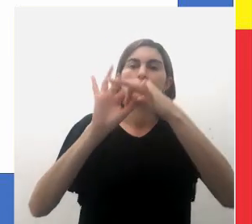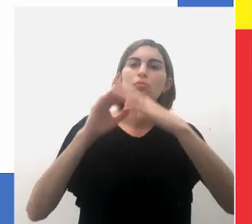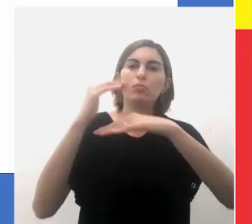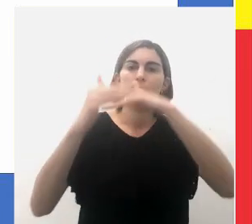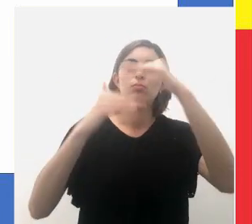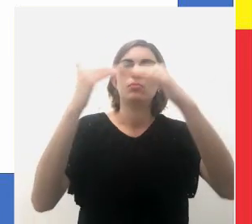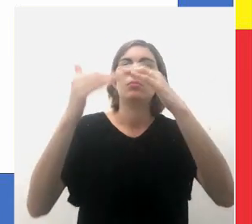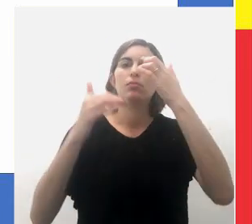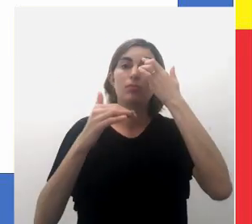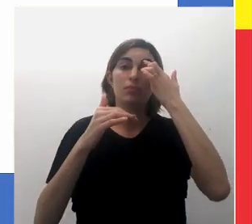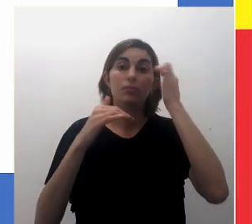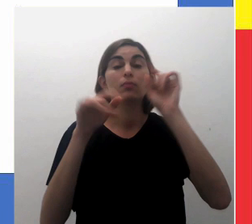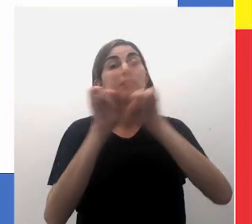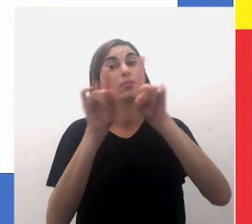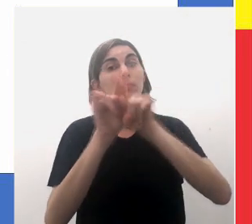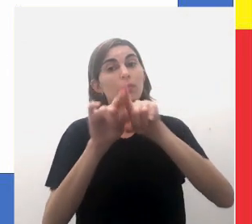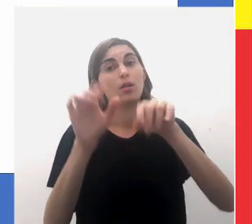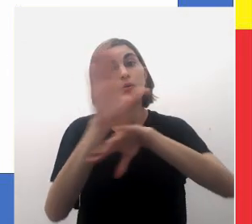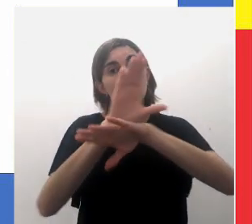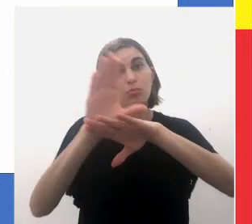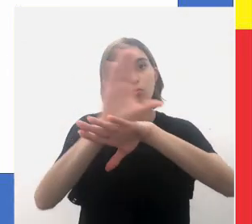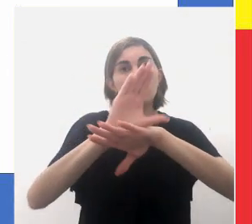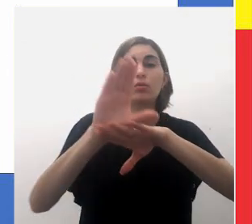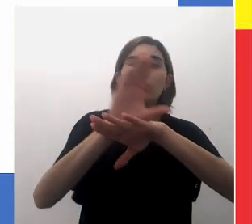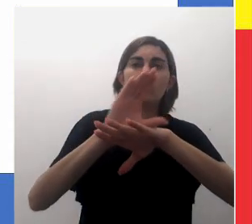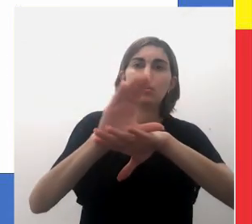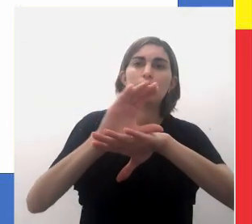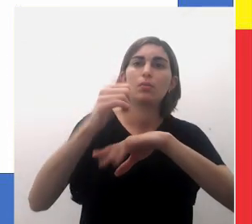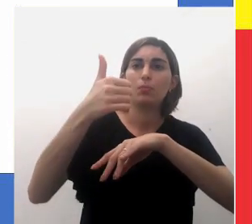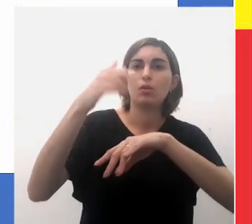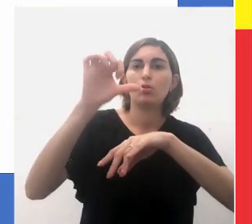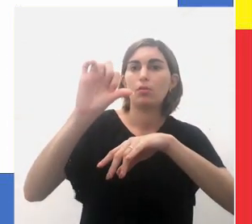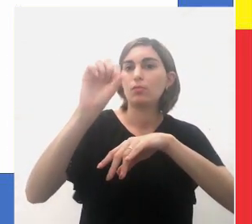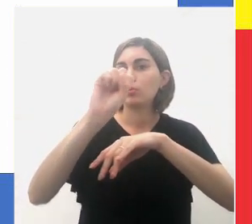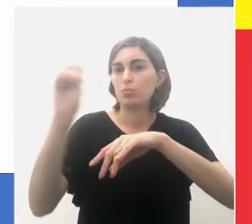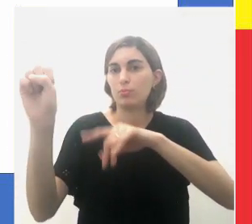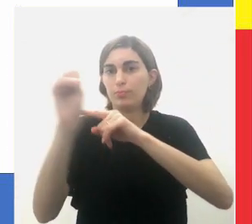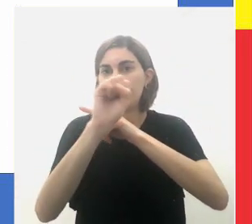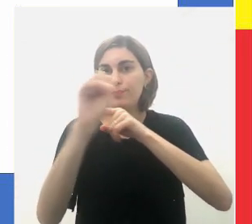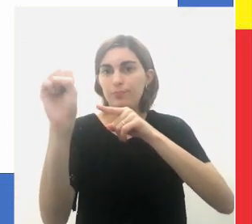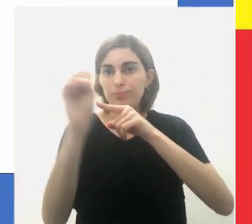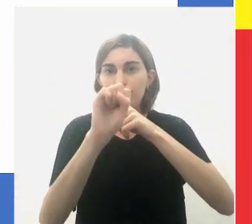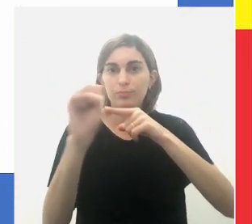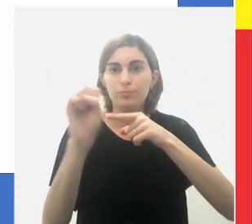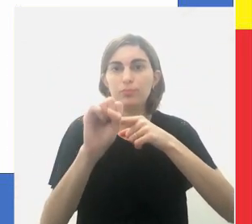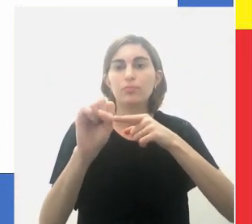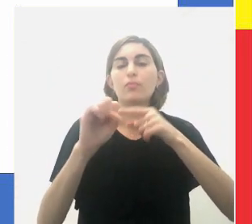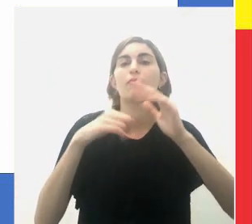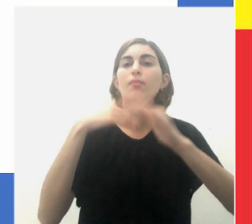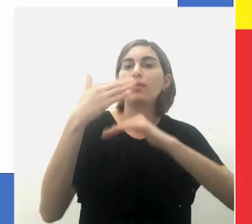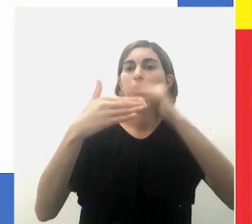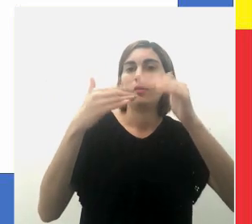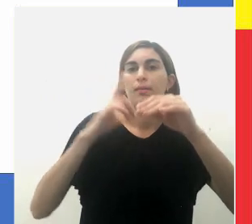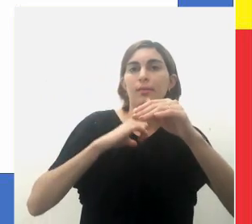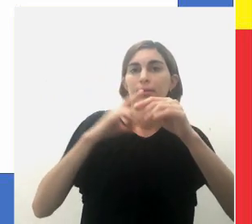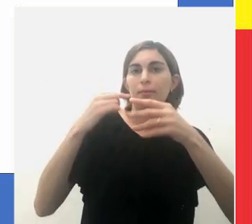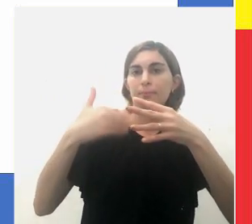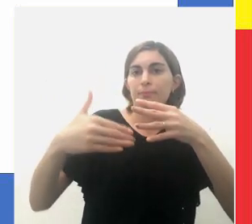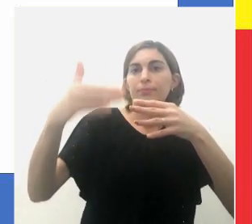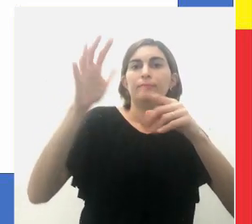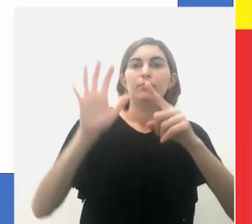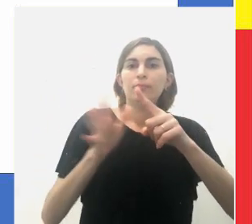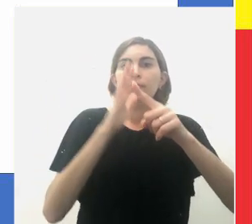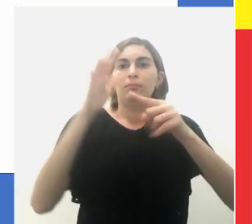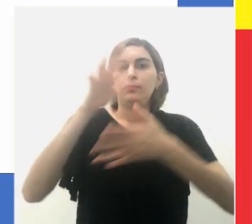progressiva. Aí vem a Constituição de 1988, aí vamos ter a